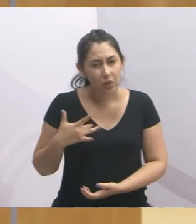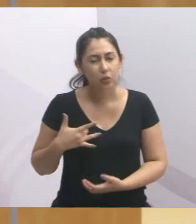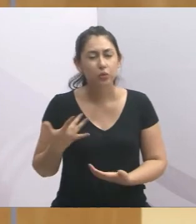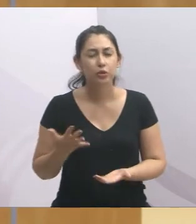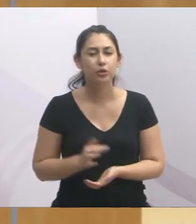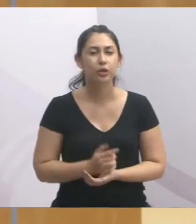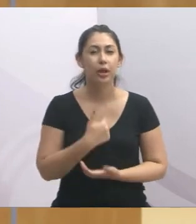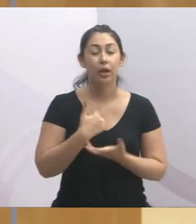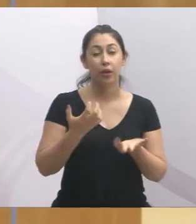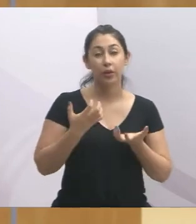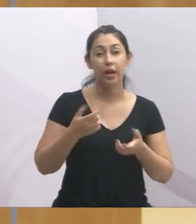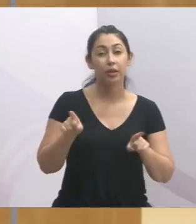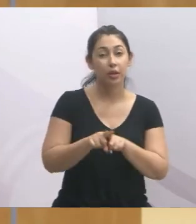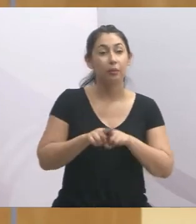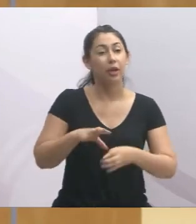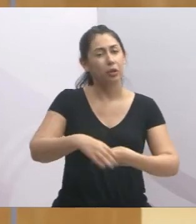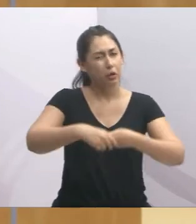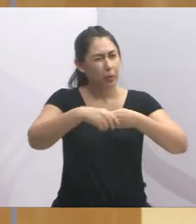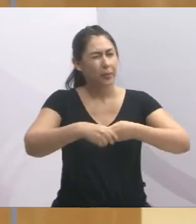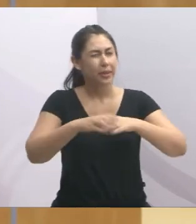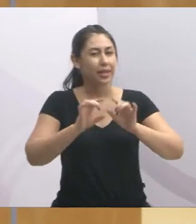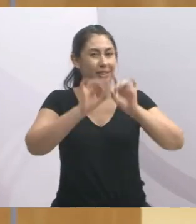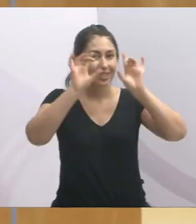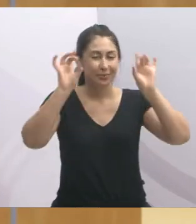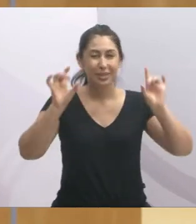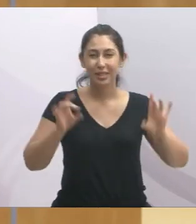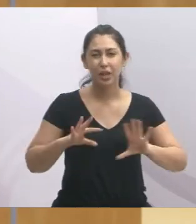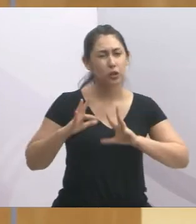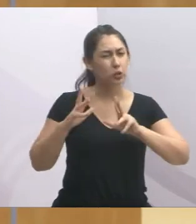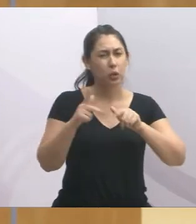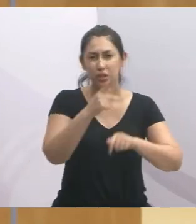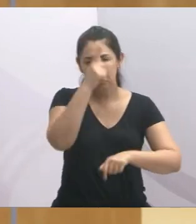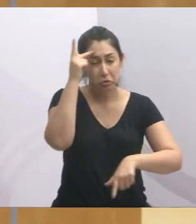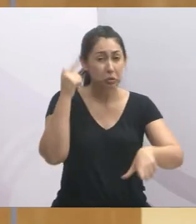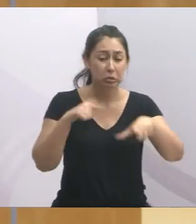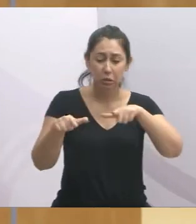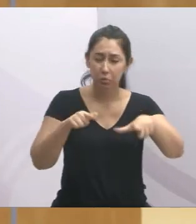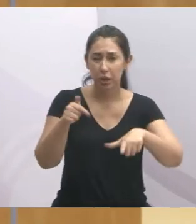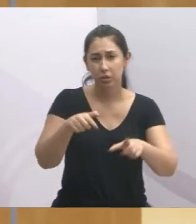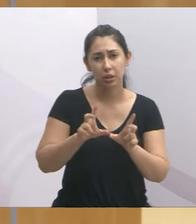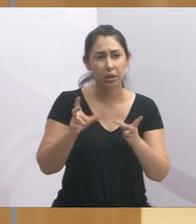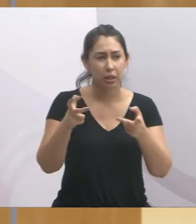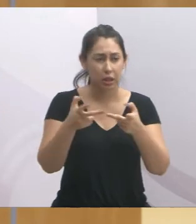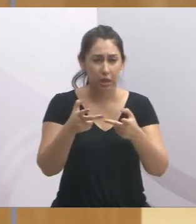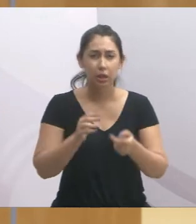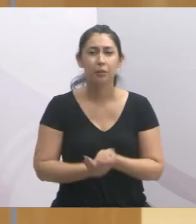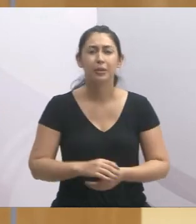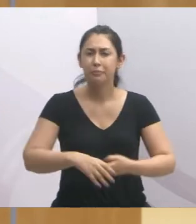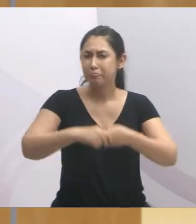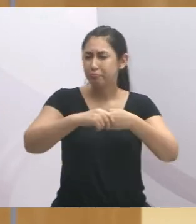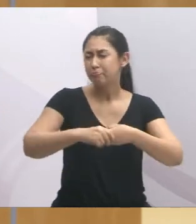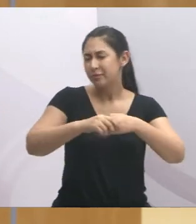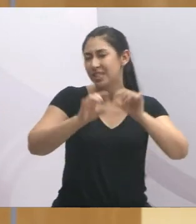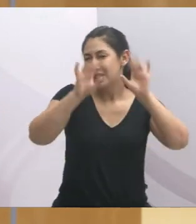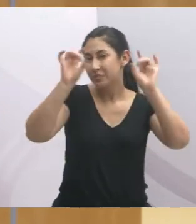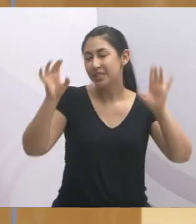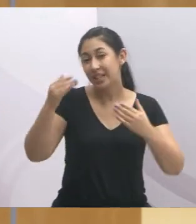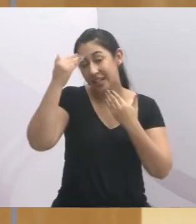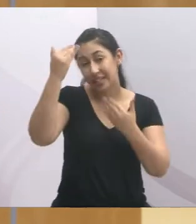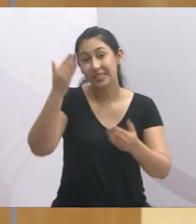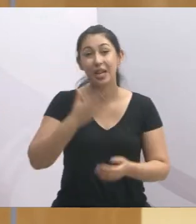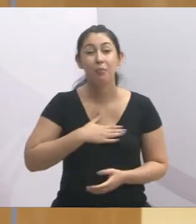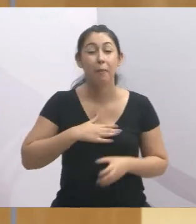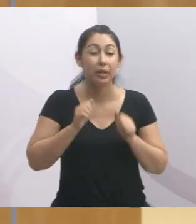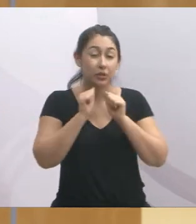Quero aqui cumprimentar de uma forma especial todos os servidores dessa casa, cumprimentar de uma forma especial e agradecer toda a minha